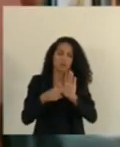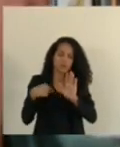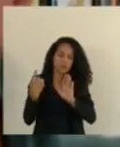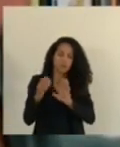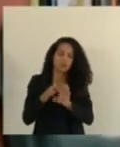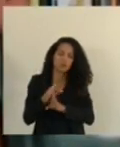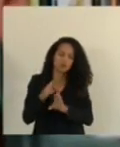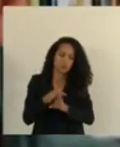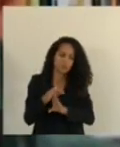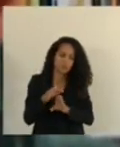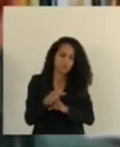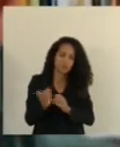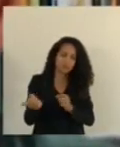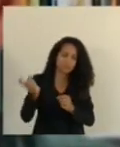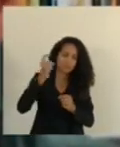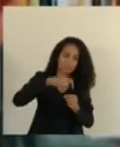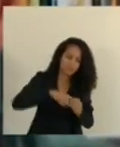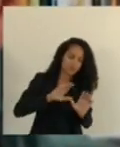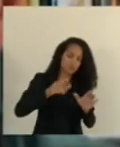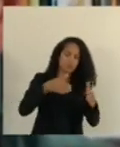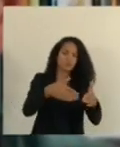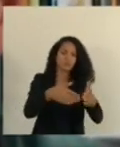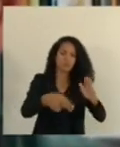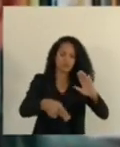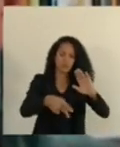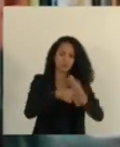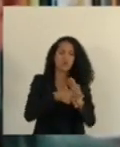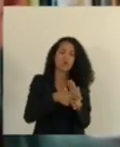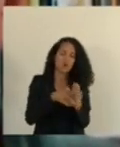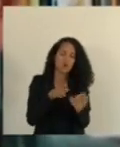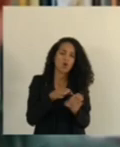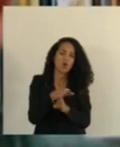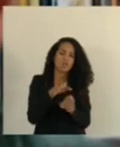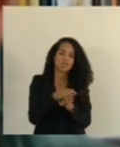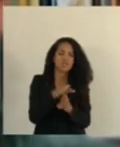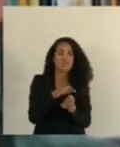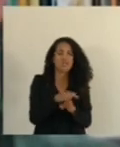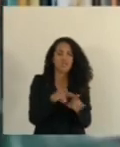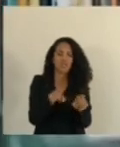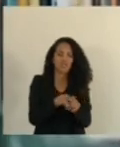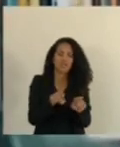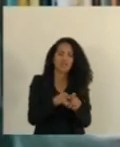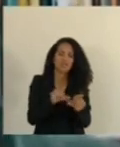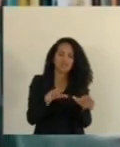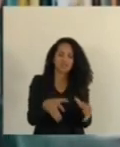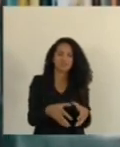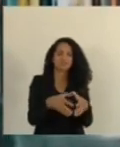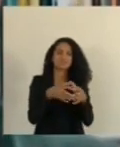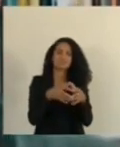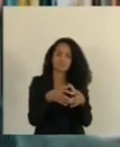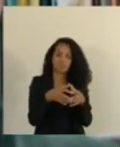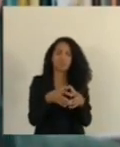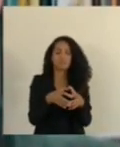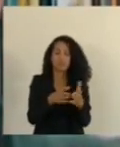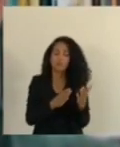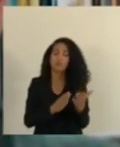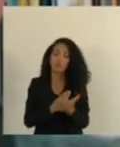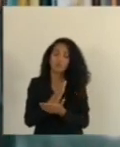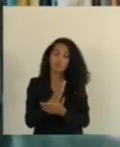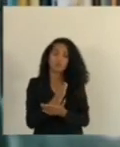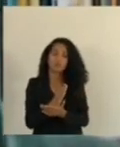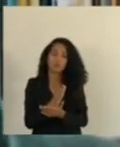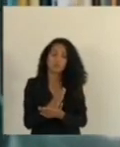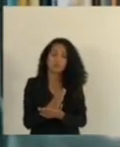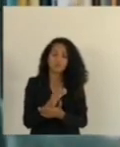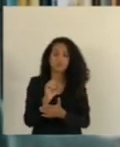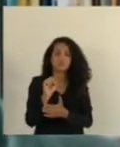volta o Fórum da pequena empresa para o Conselho IDAF e Focamp voltam então foi aprovado a